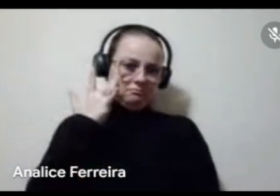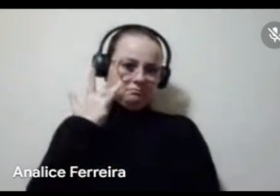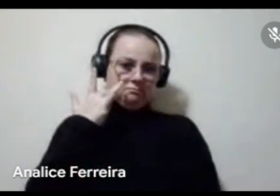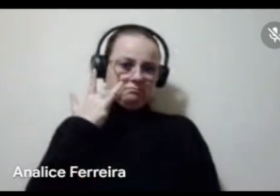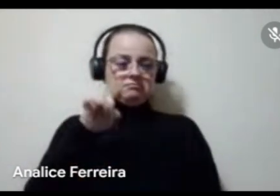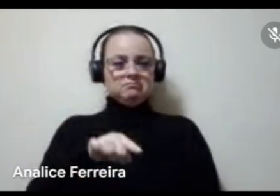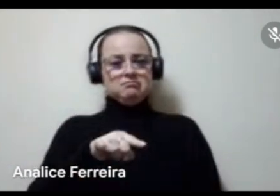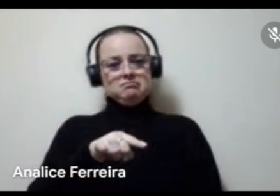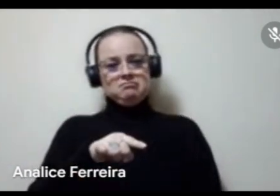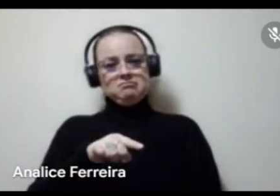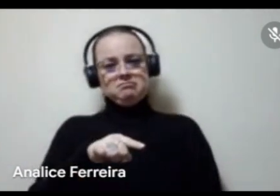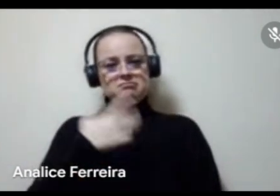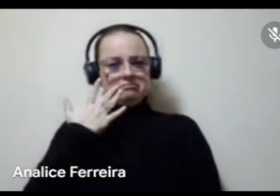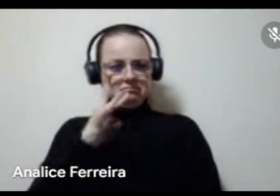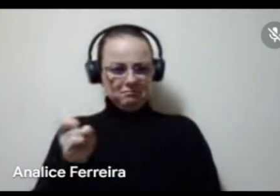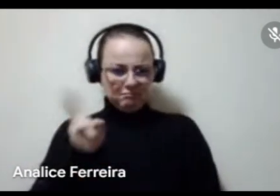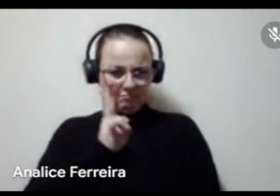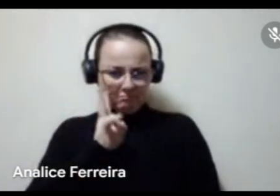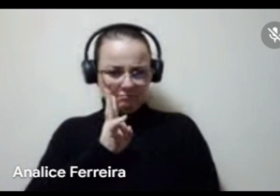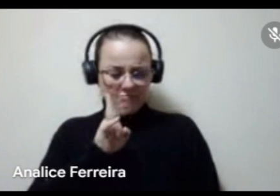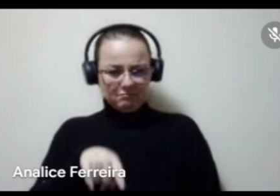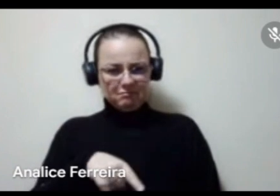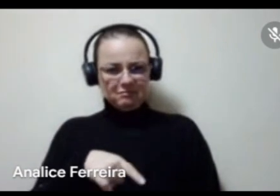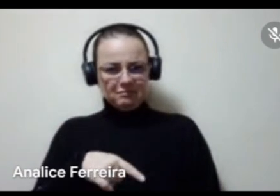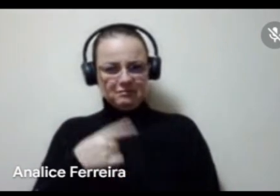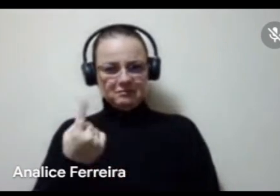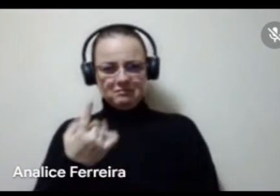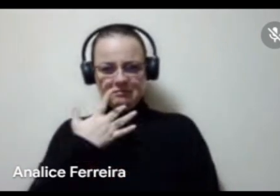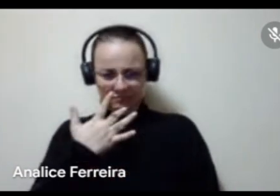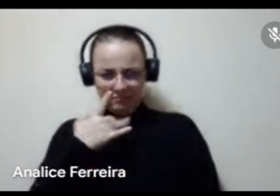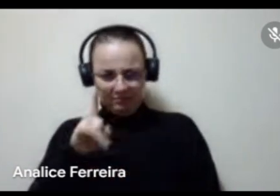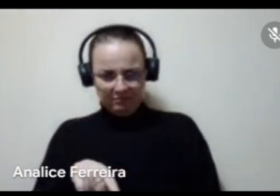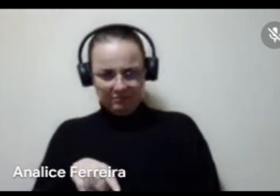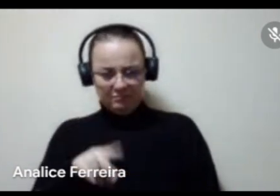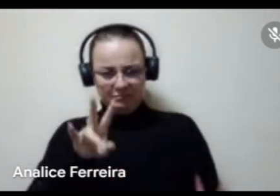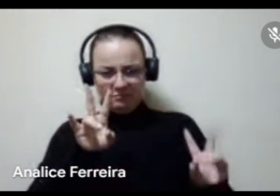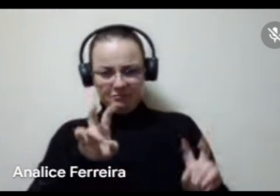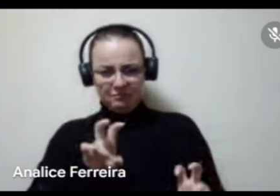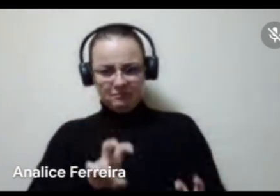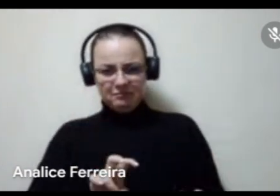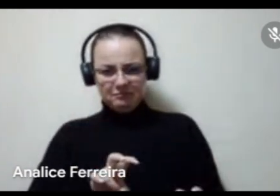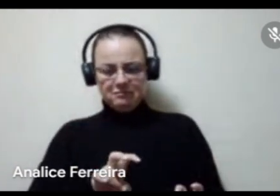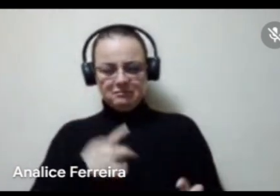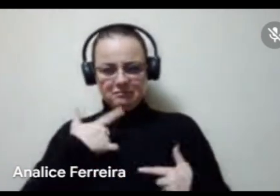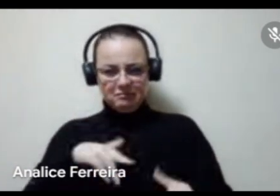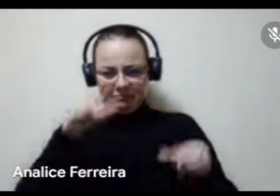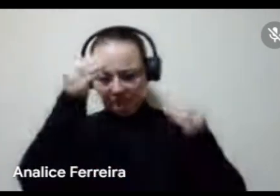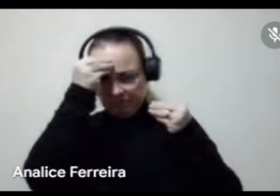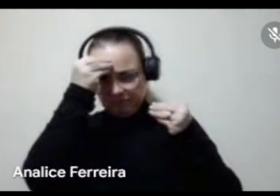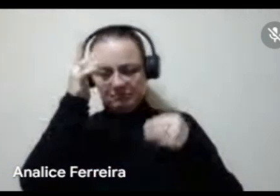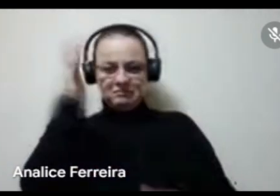Lói de Siane, vocês conseguem me lembrar, eu sei que é às 13 horas, qual é o segmento, qual a linguagem? Olha,